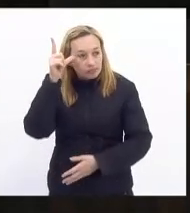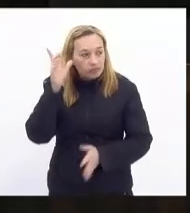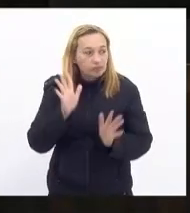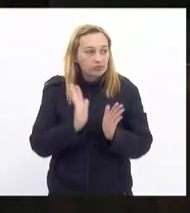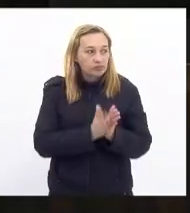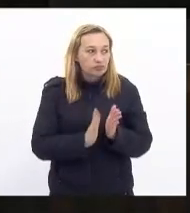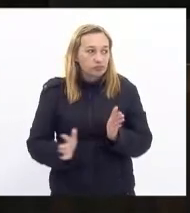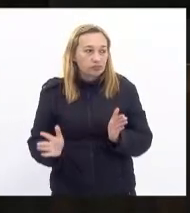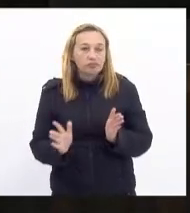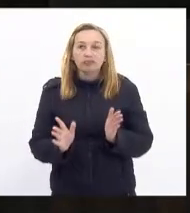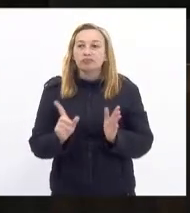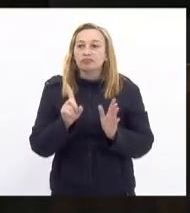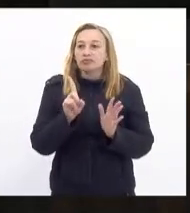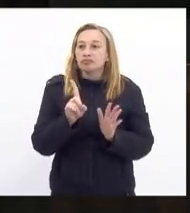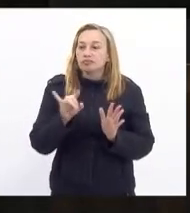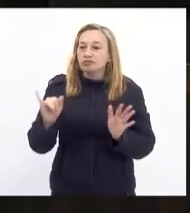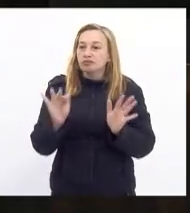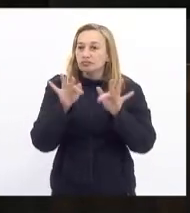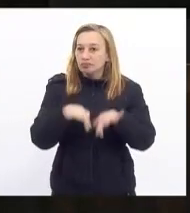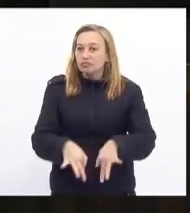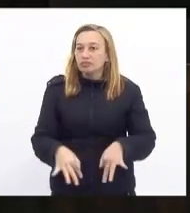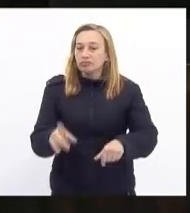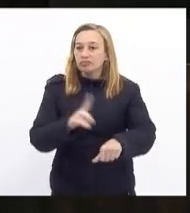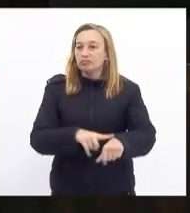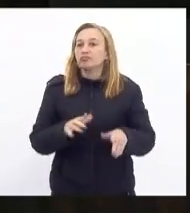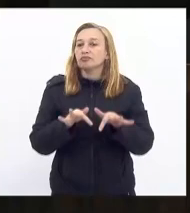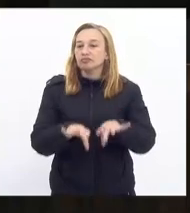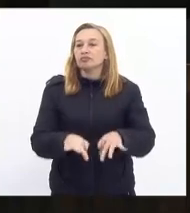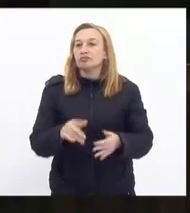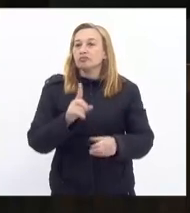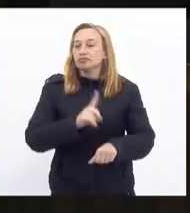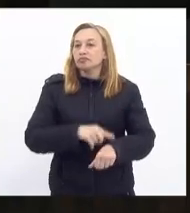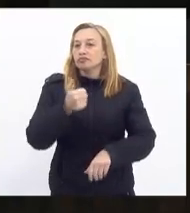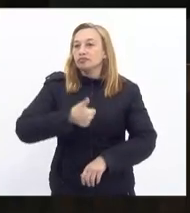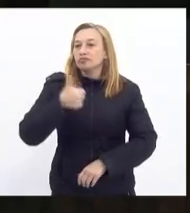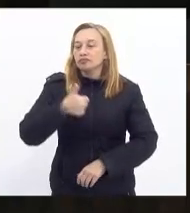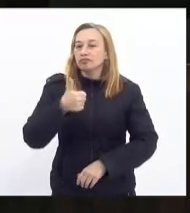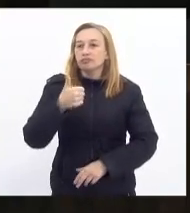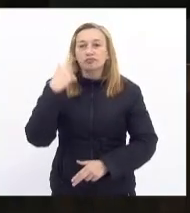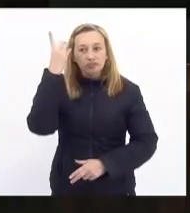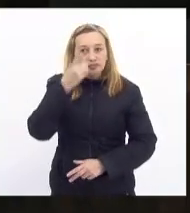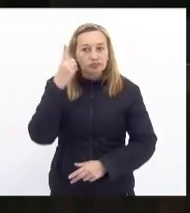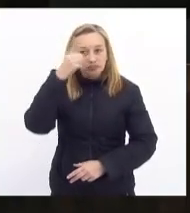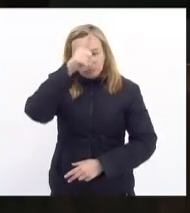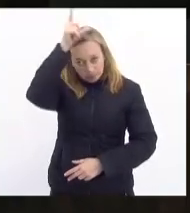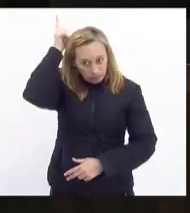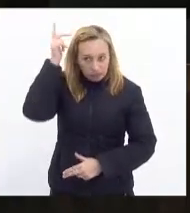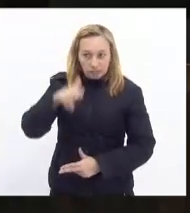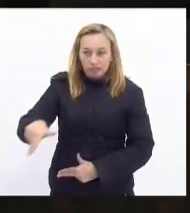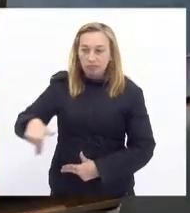do dia, inicia-se o expediente final. Primeiro orador inscrito é o nobre deputado Luiz Paulo.